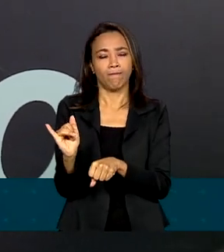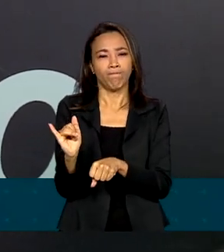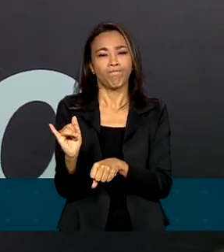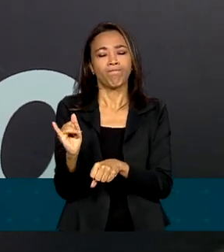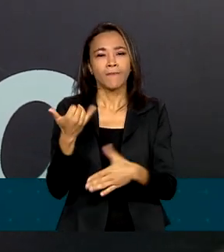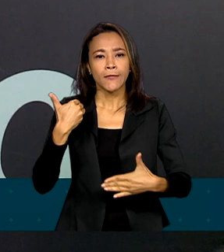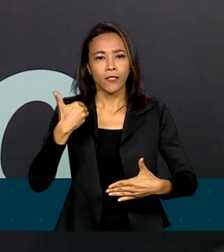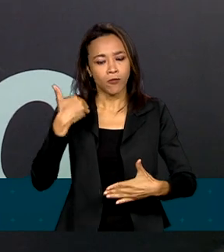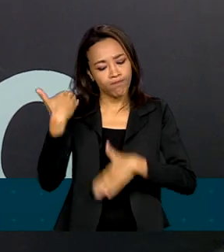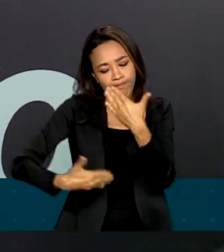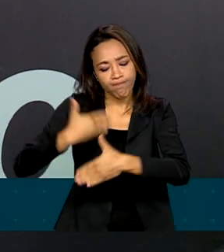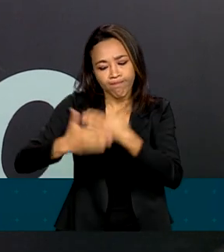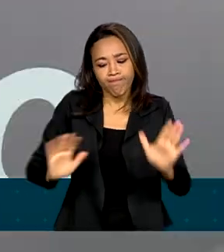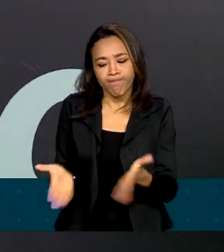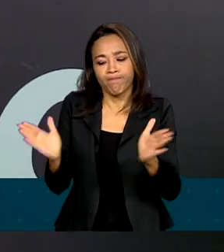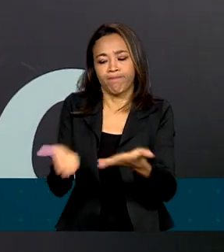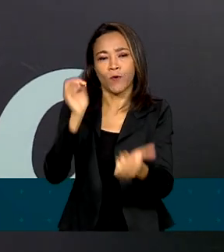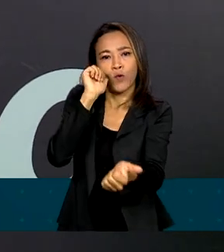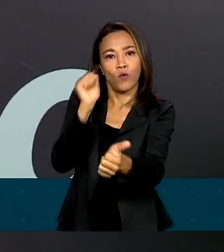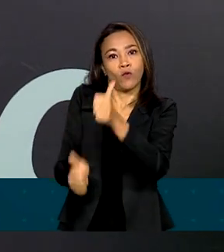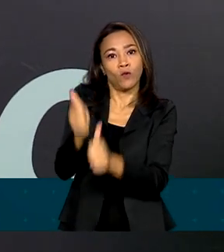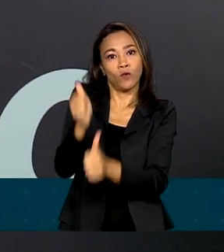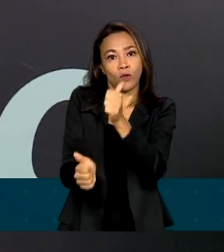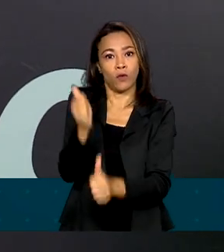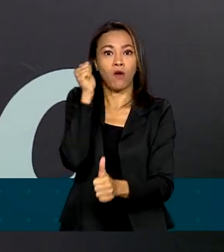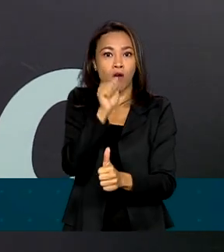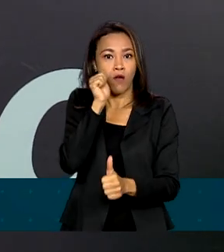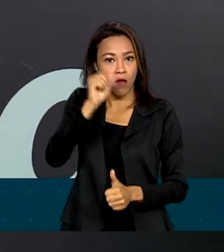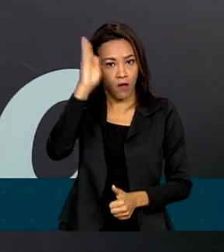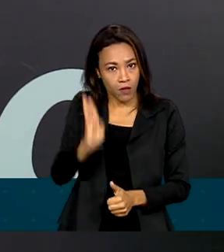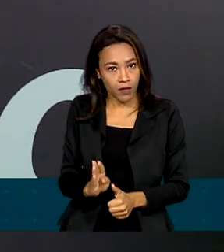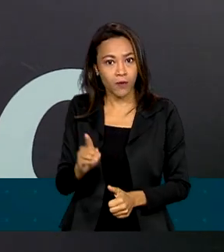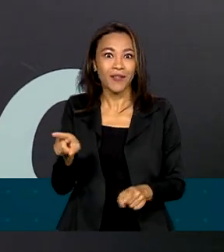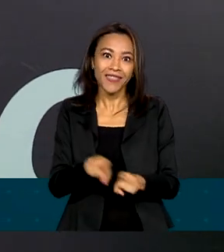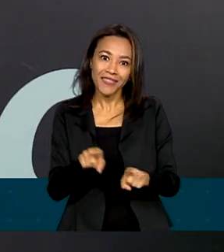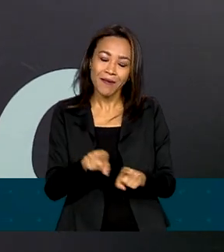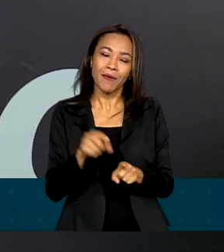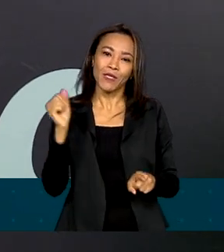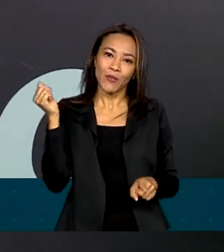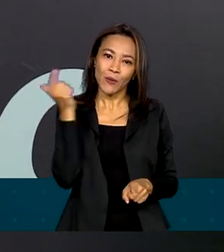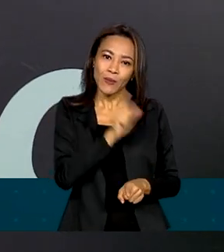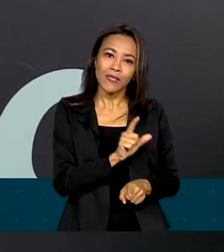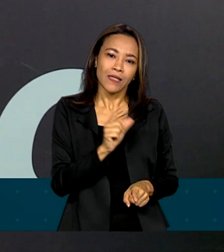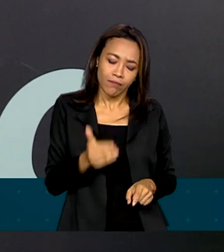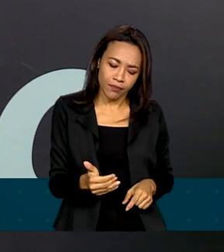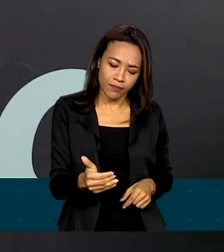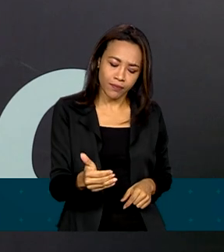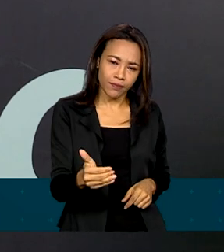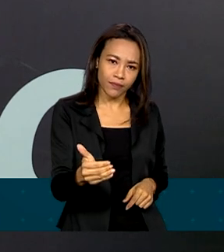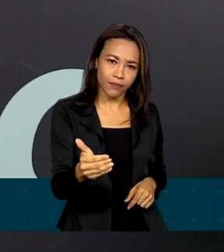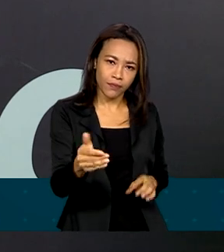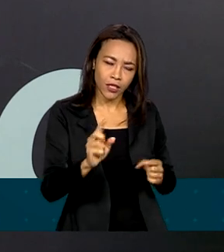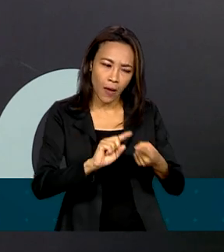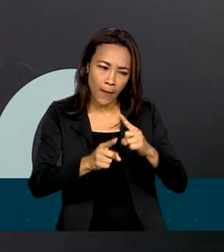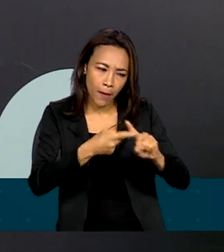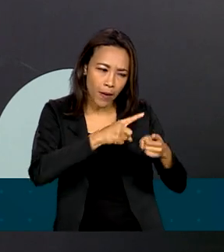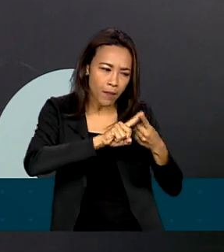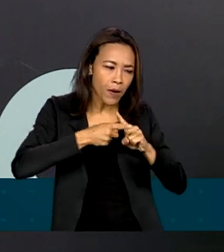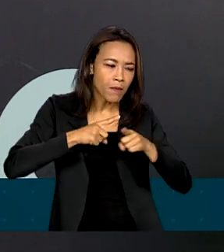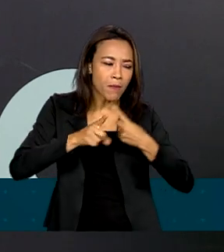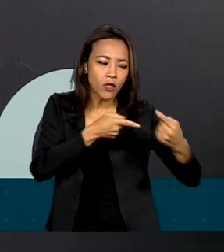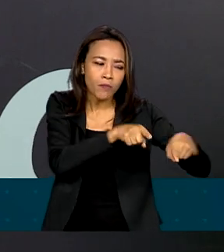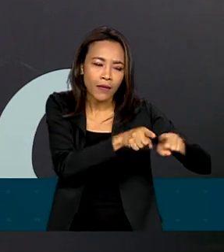do futebol feminino no Brasil. E como uma coroação disso, a gente está, nesse momento, conversando com os